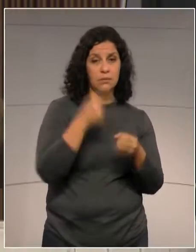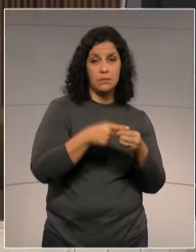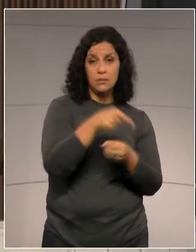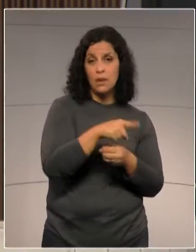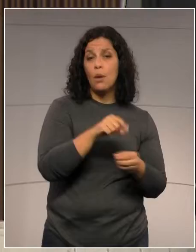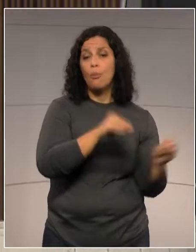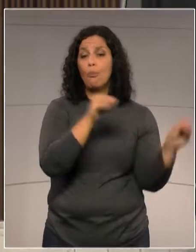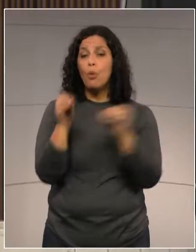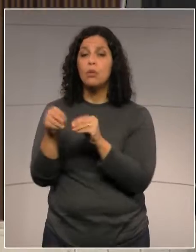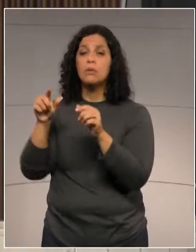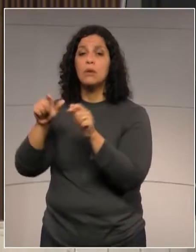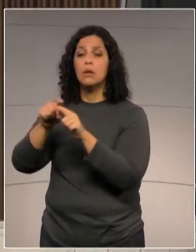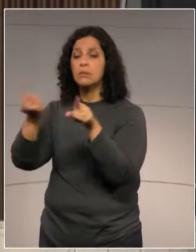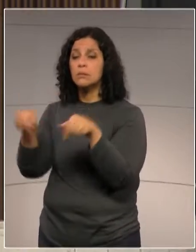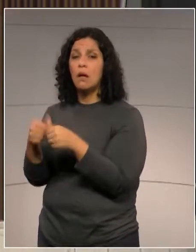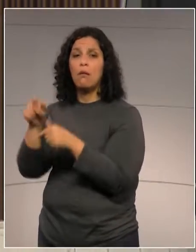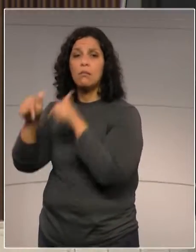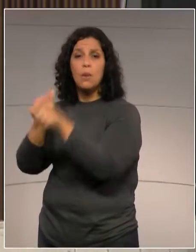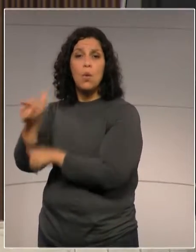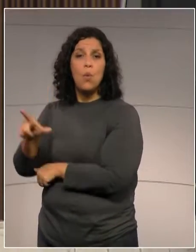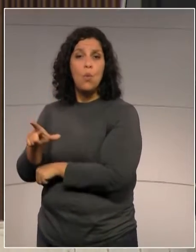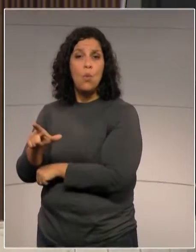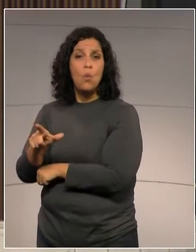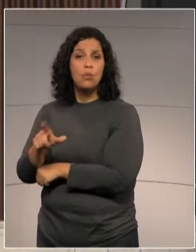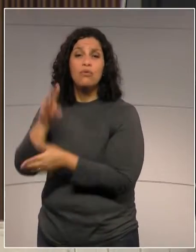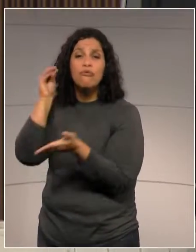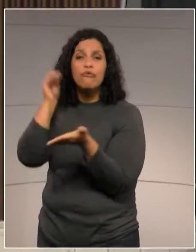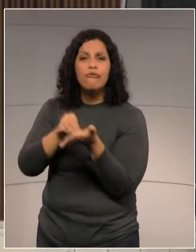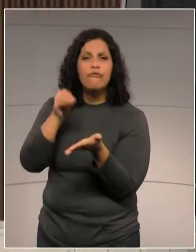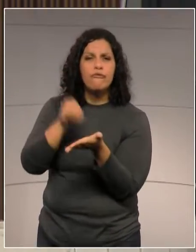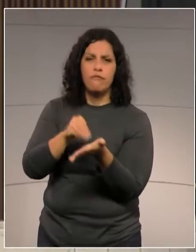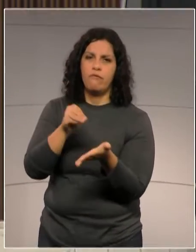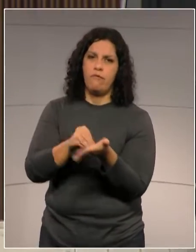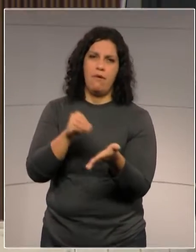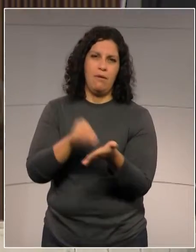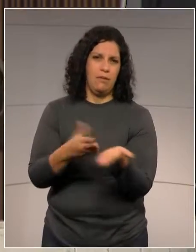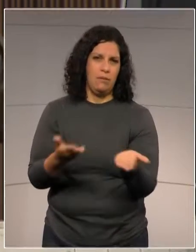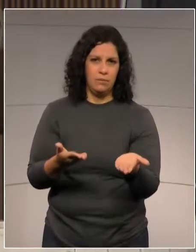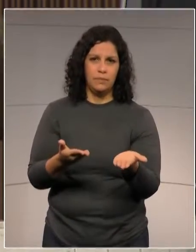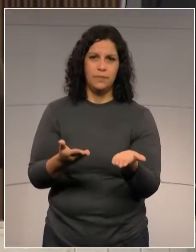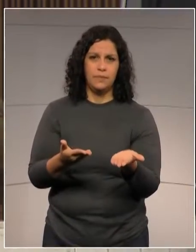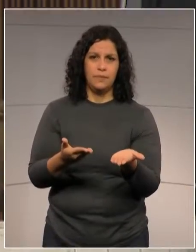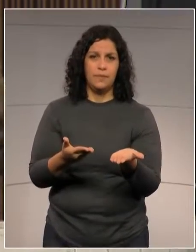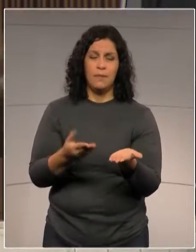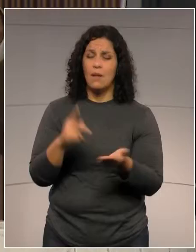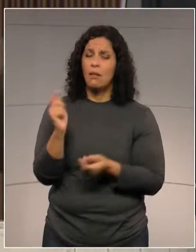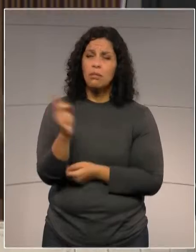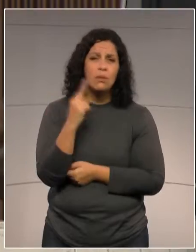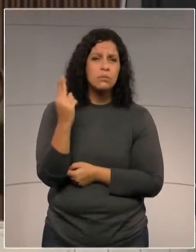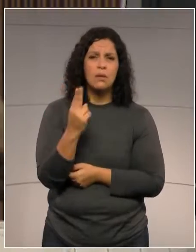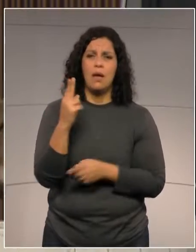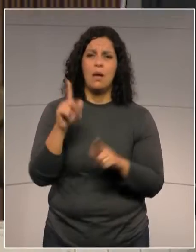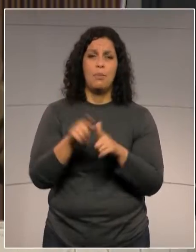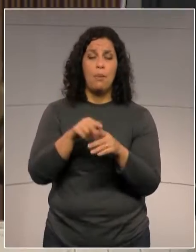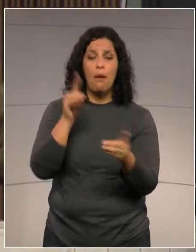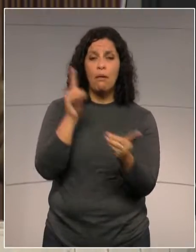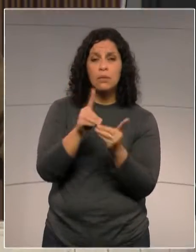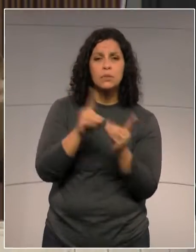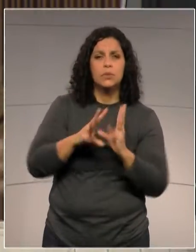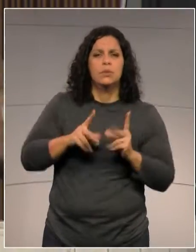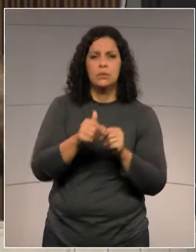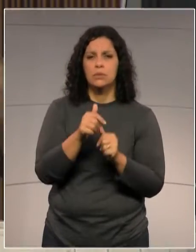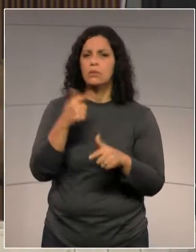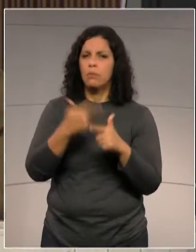e outros escritórios. Isso é insuficiente, isso é incapaz de atender à demanda.